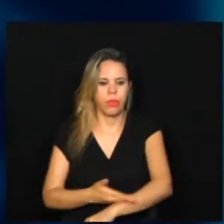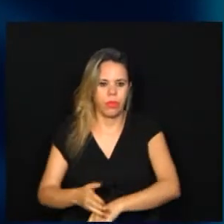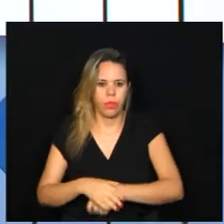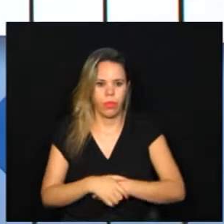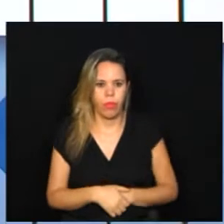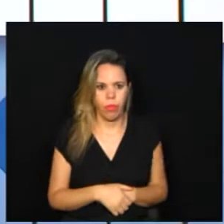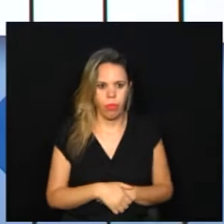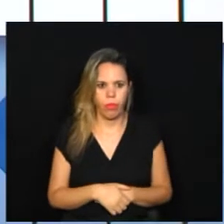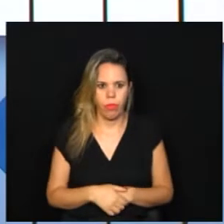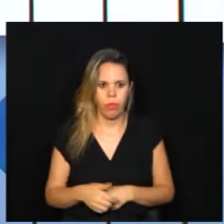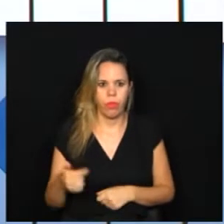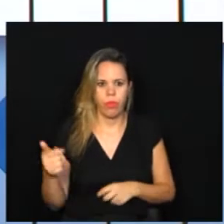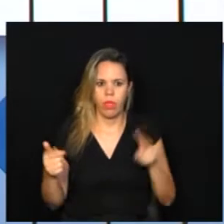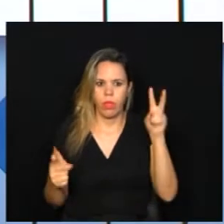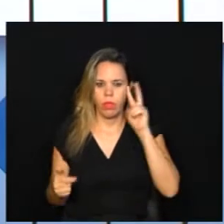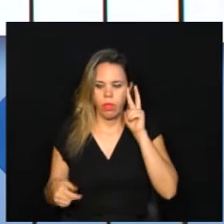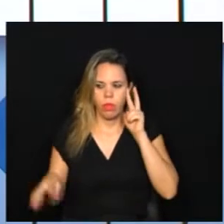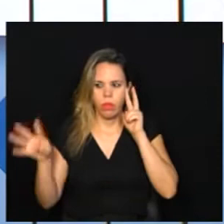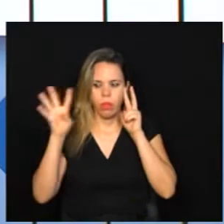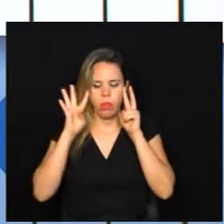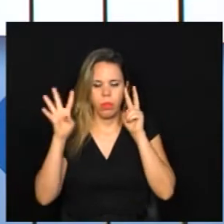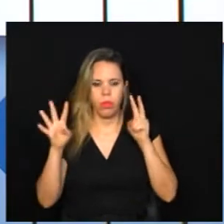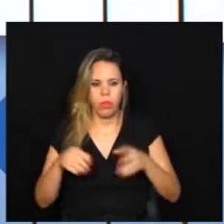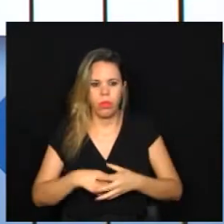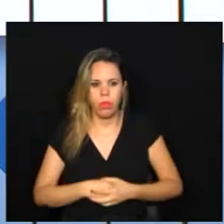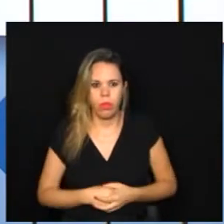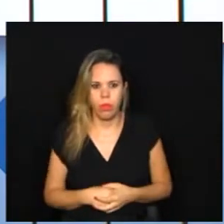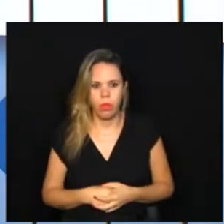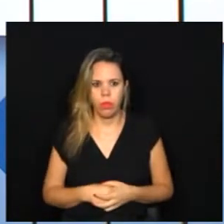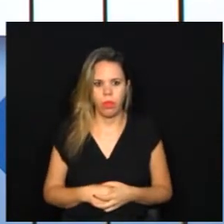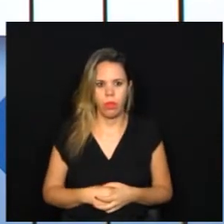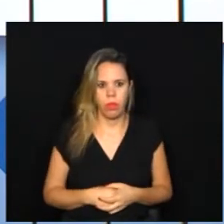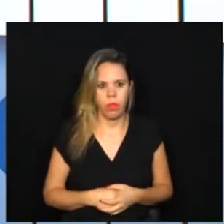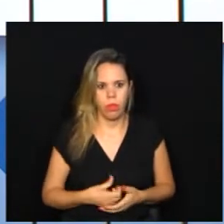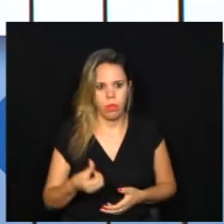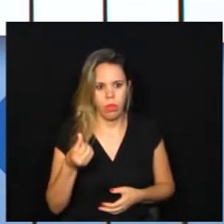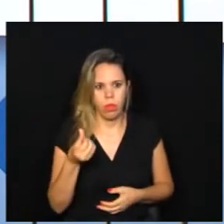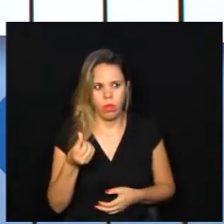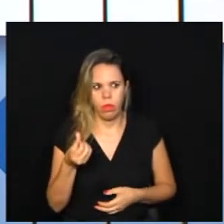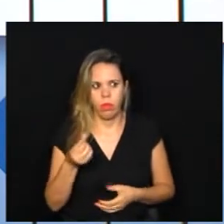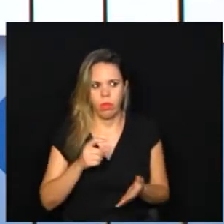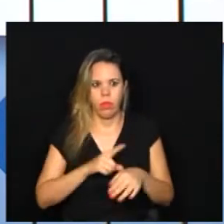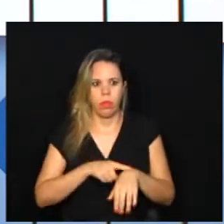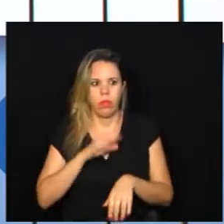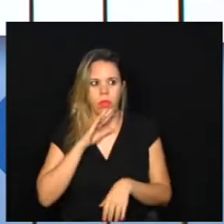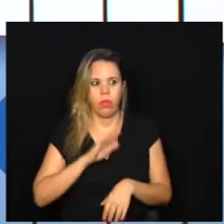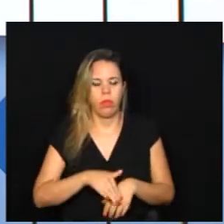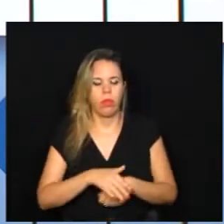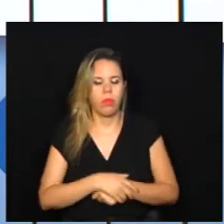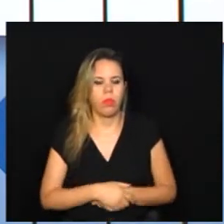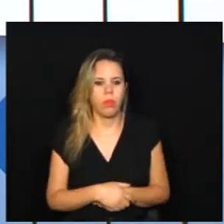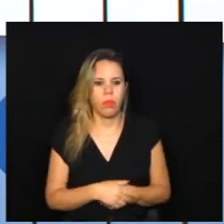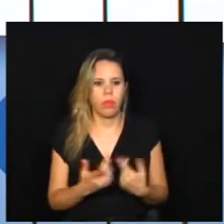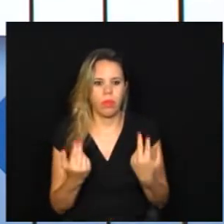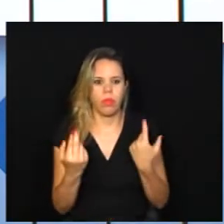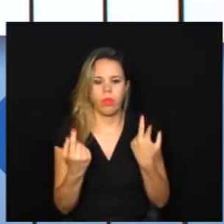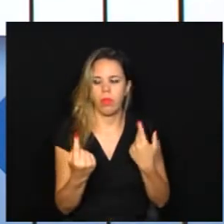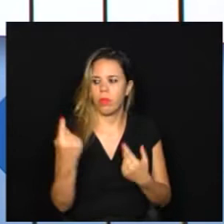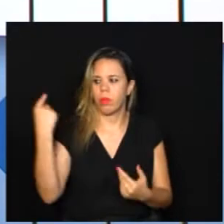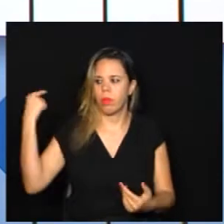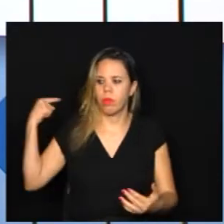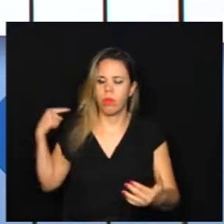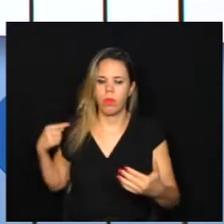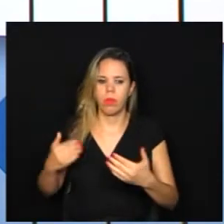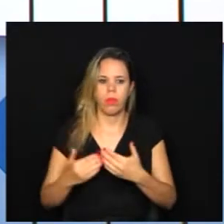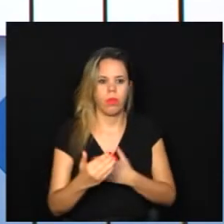às segundas e quartas-feiras, a partir das 6 horas da tarde, como eram antes das medidas de